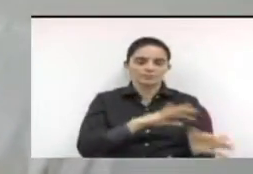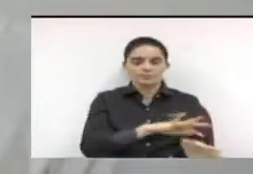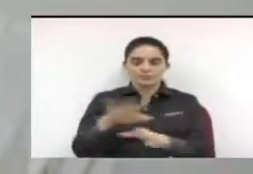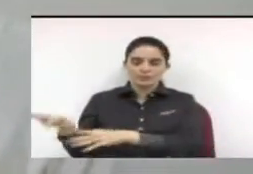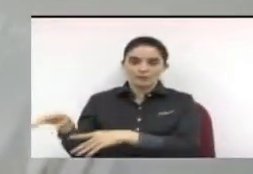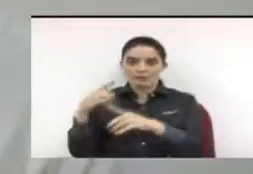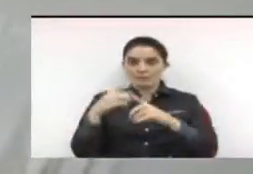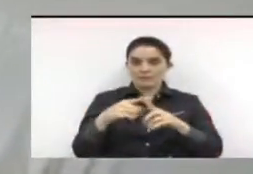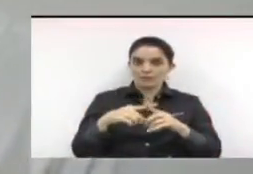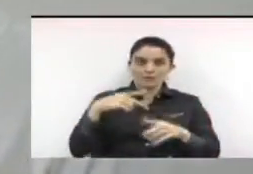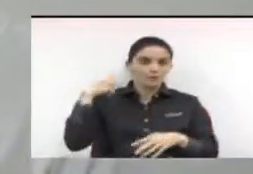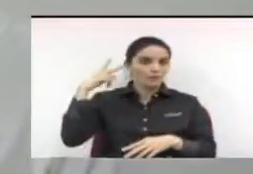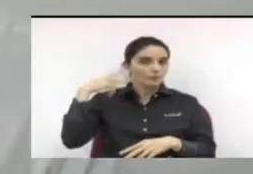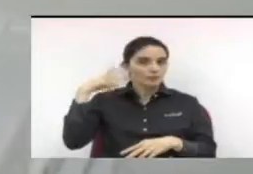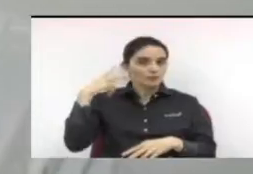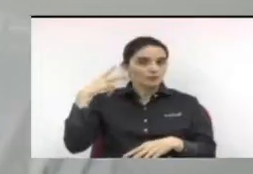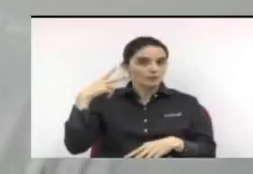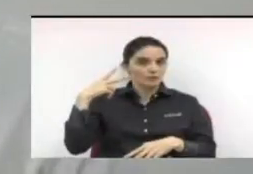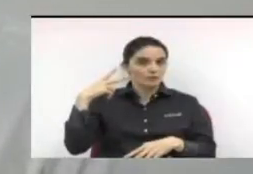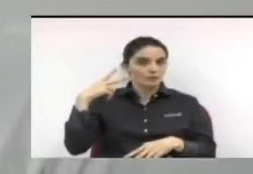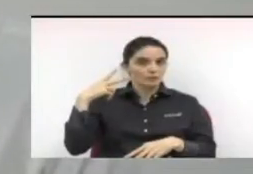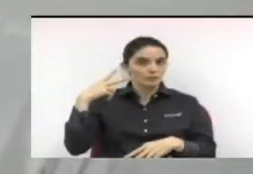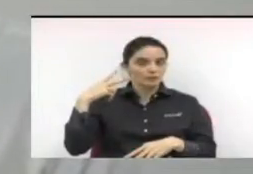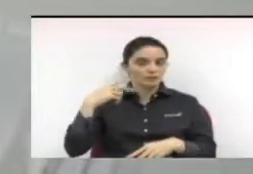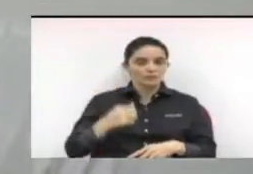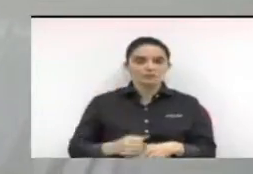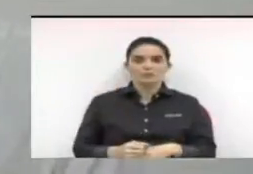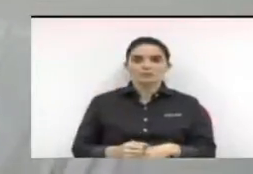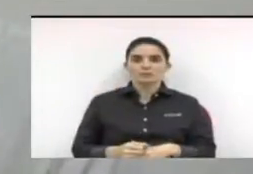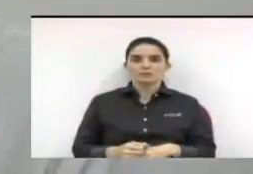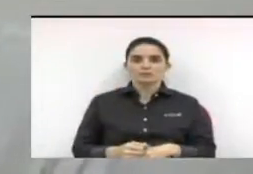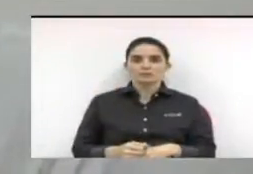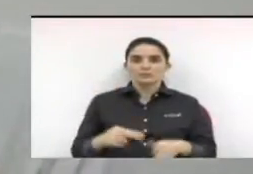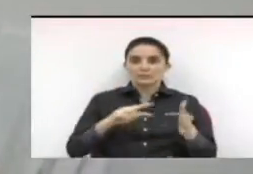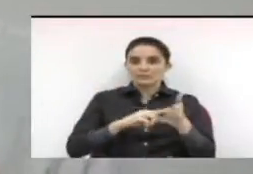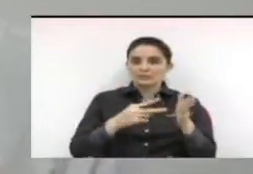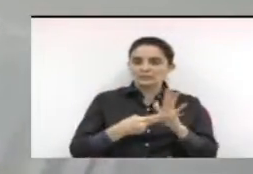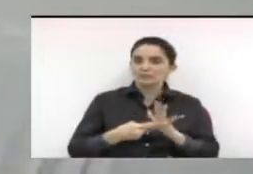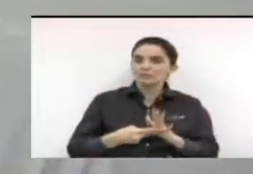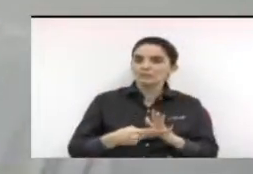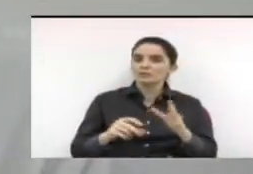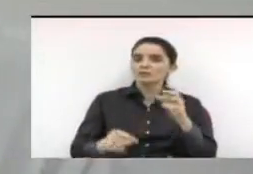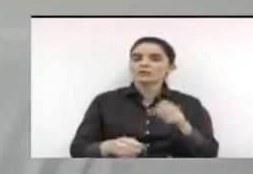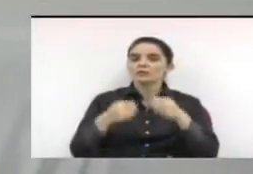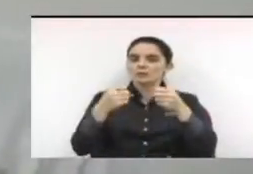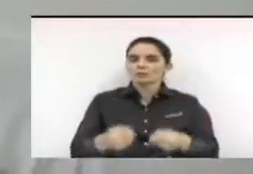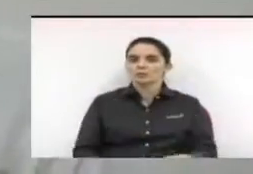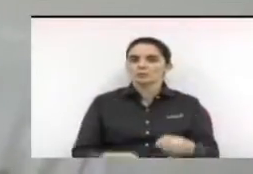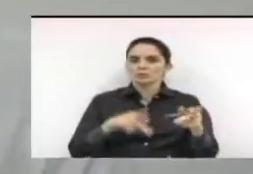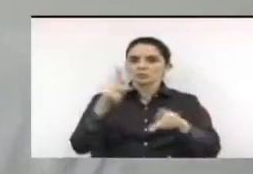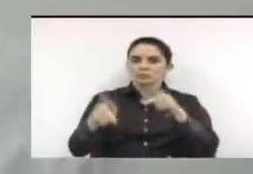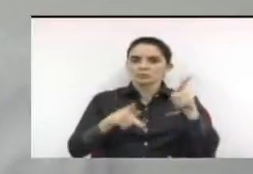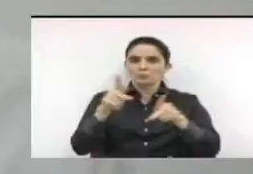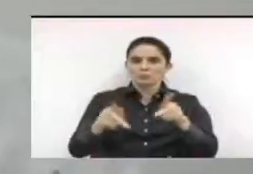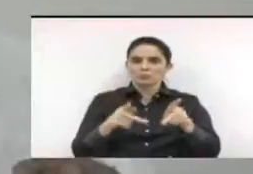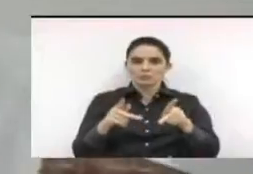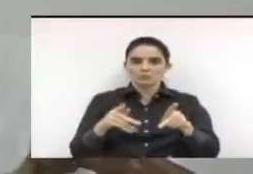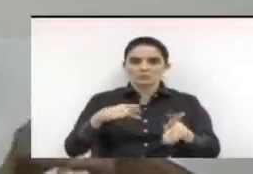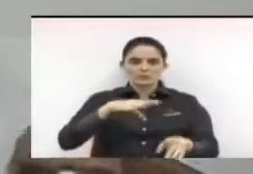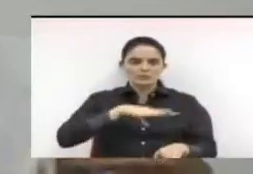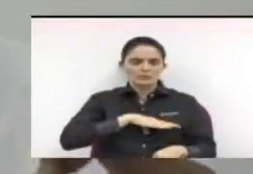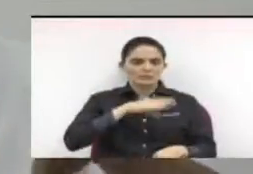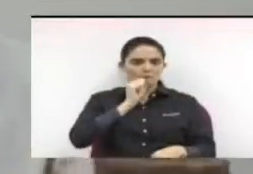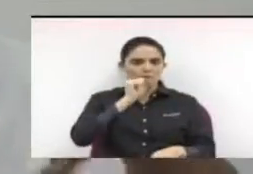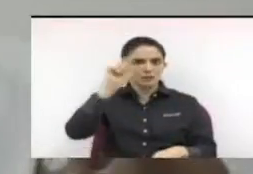ele faz parte da democracia representativa, nós somos eleitos, né, pela cidade inteira. Claro, cada um daqui,